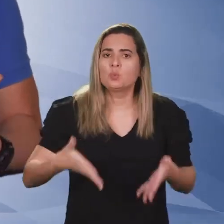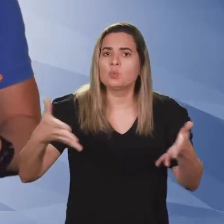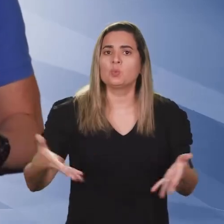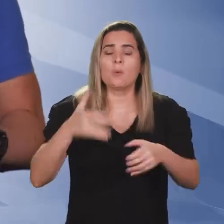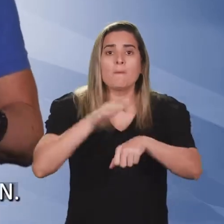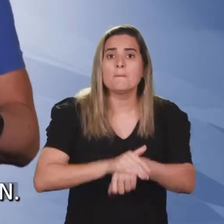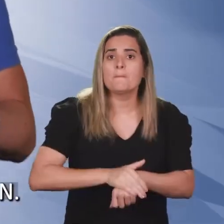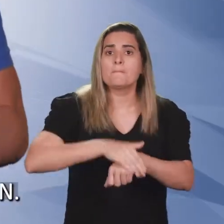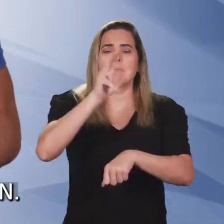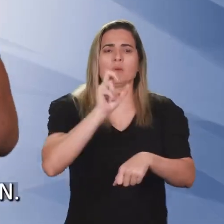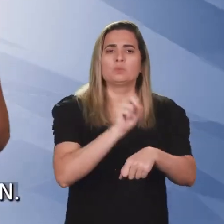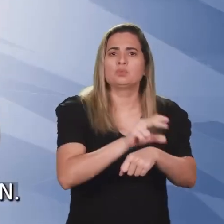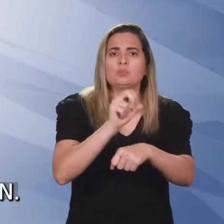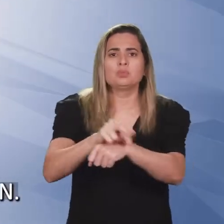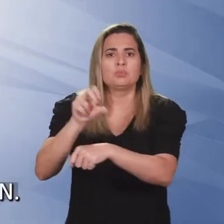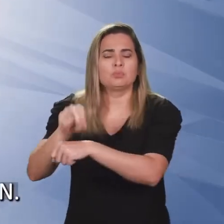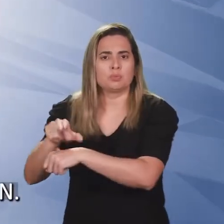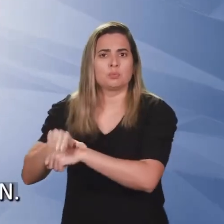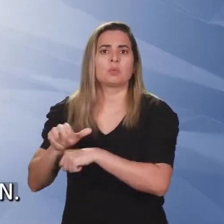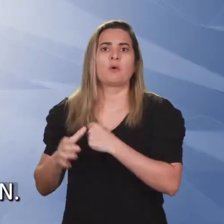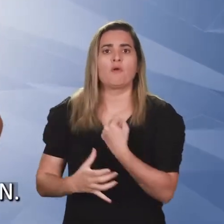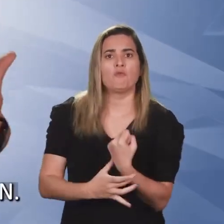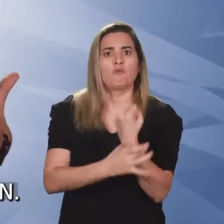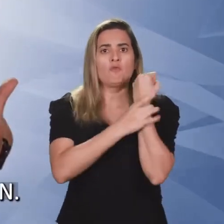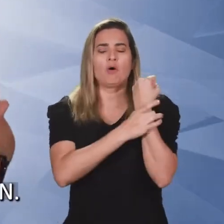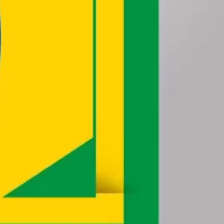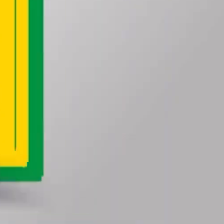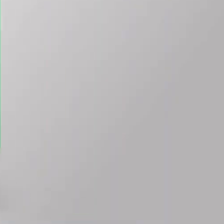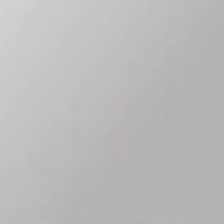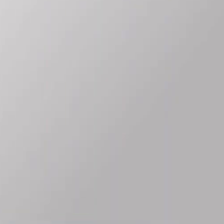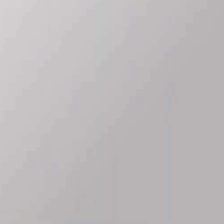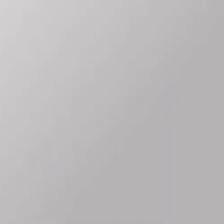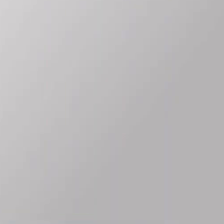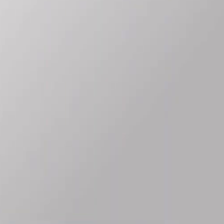empregos, fortalecendo o turismo e o nosso RN.